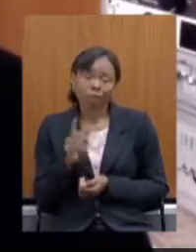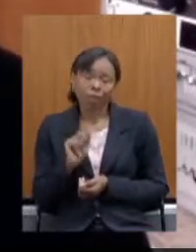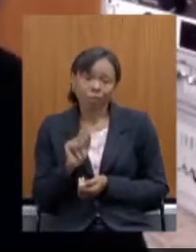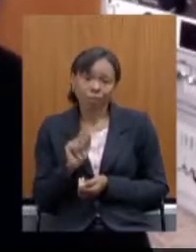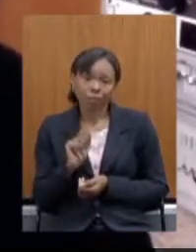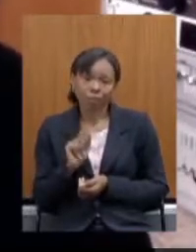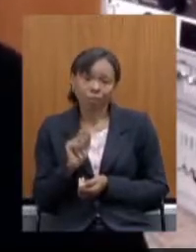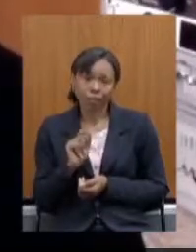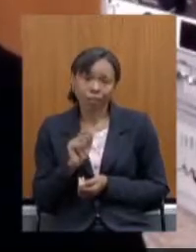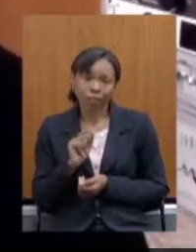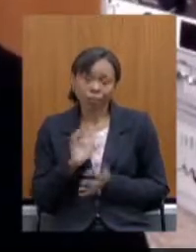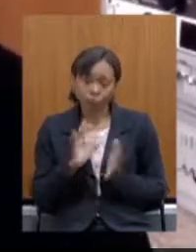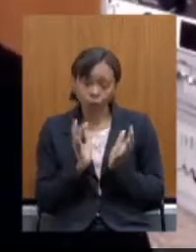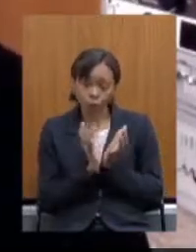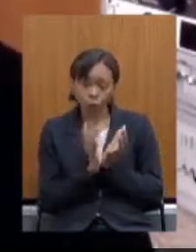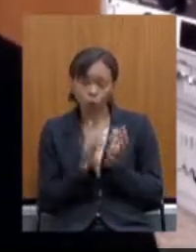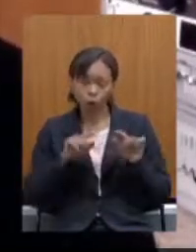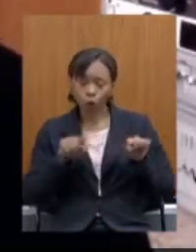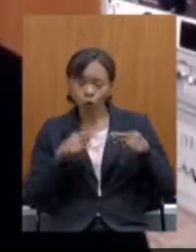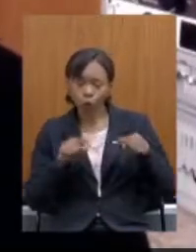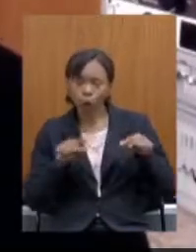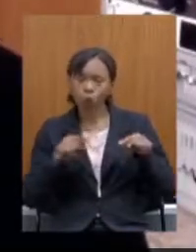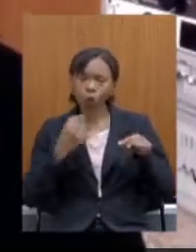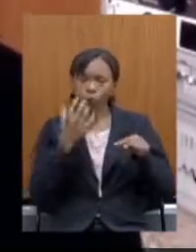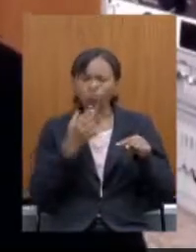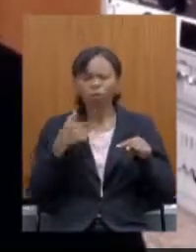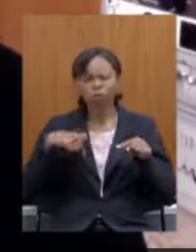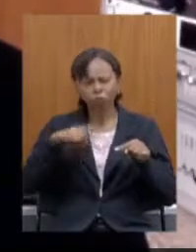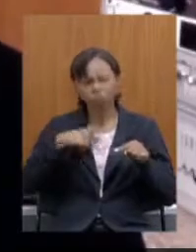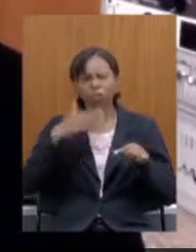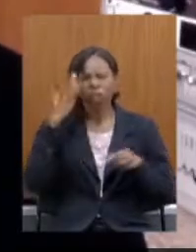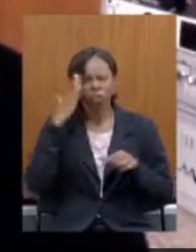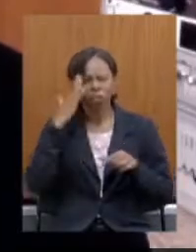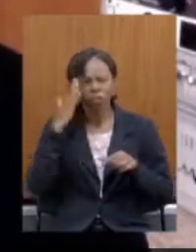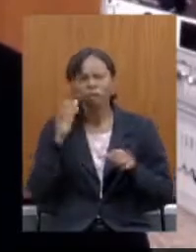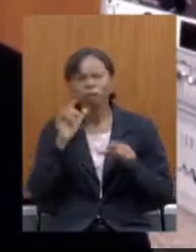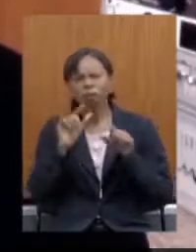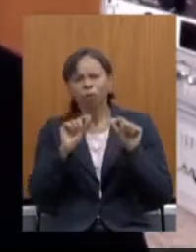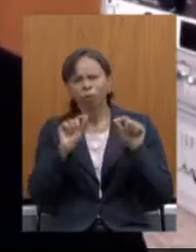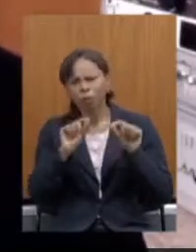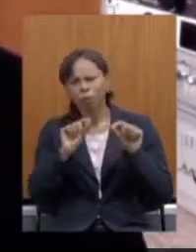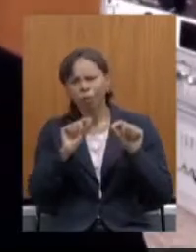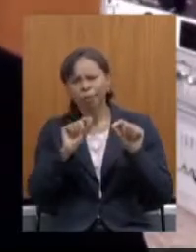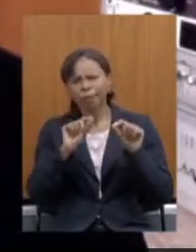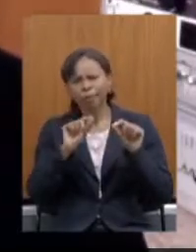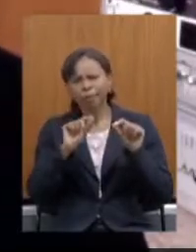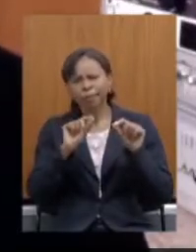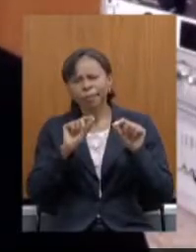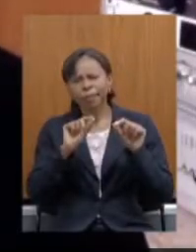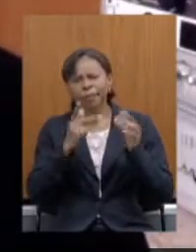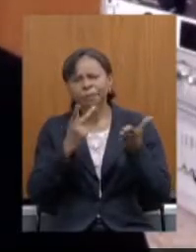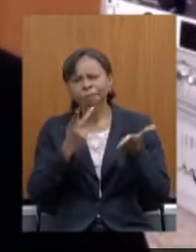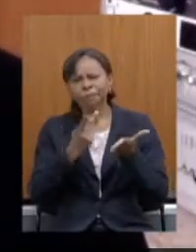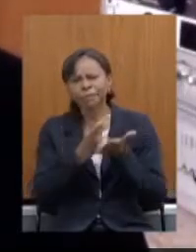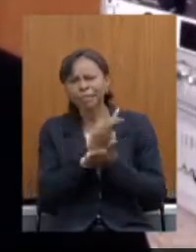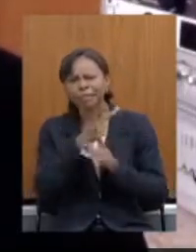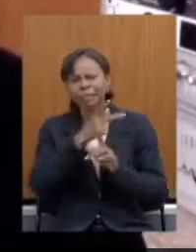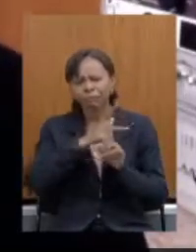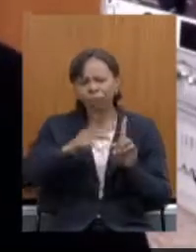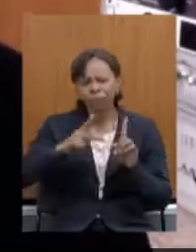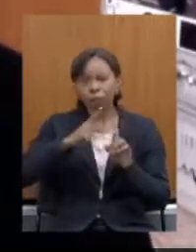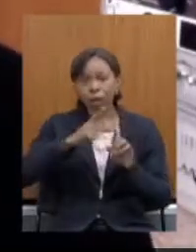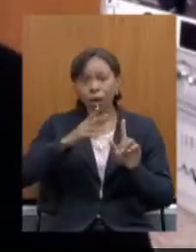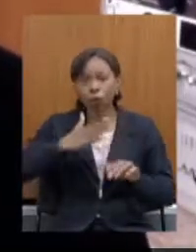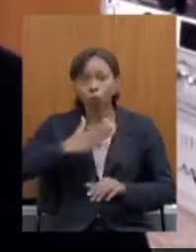para nós a gente está sabendo mas o pacote que foi colocado de tal forma é uma